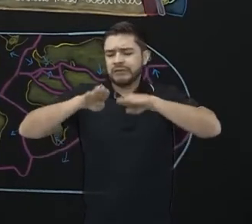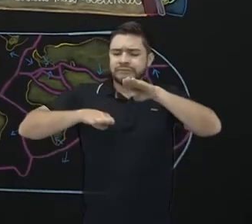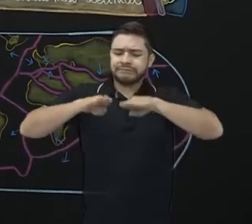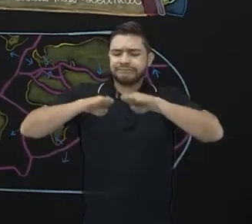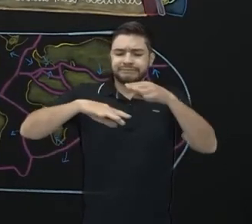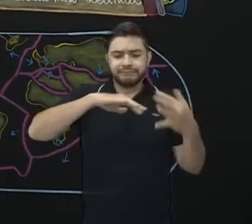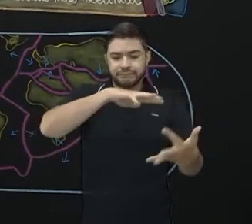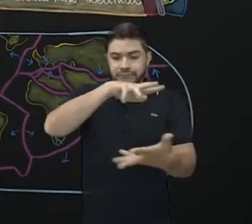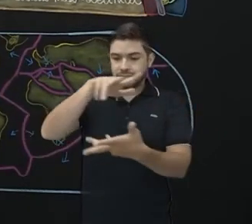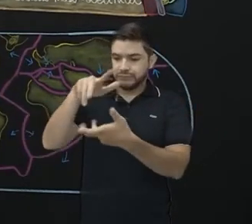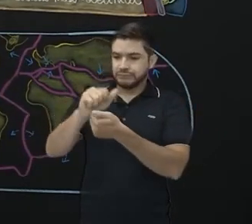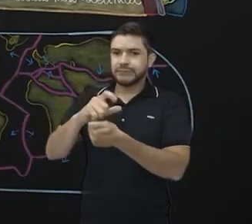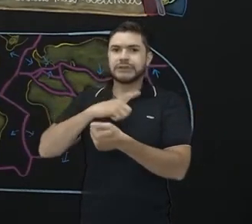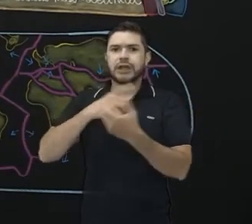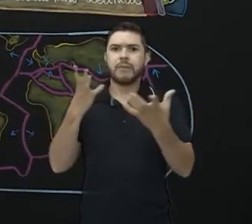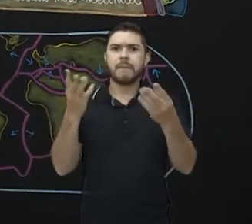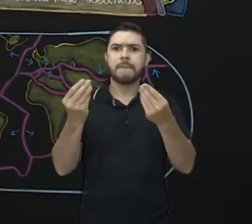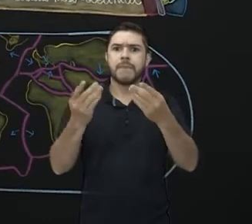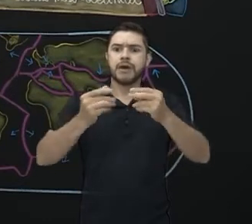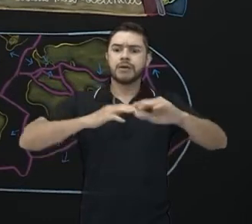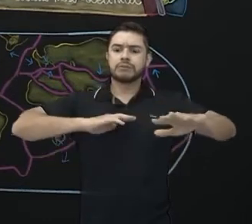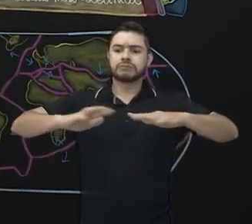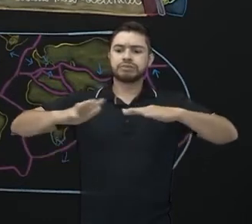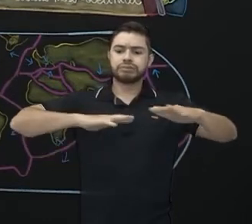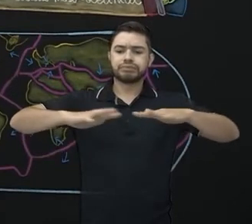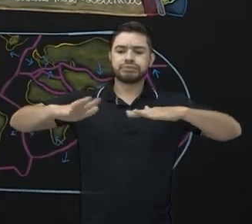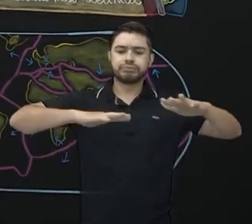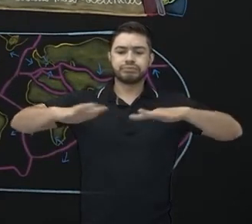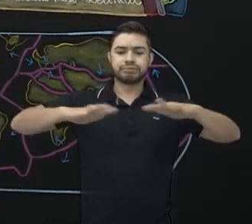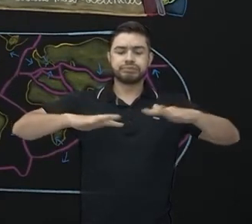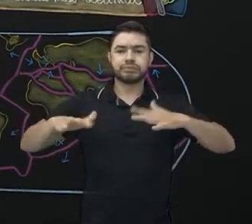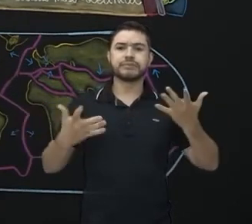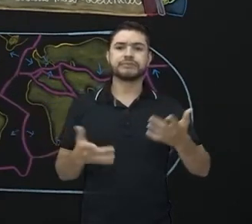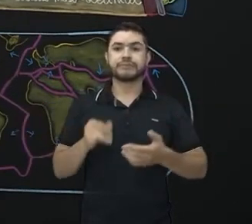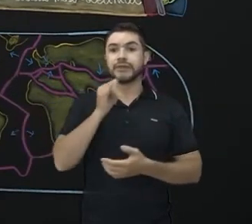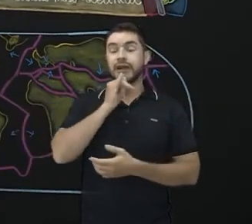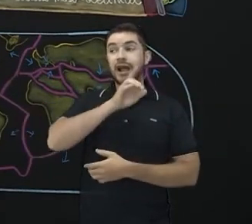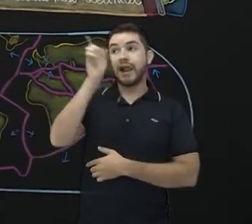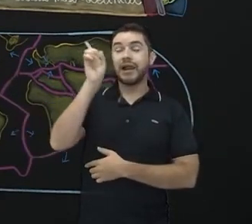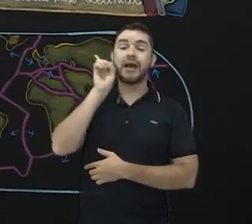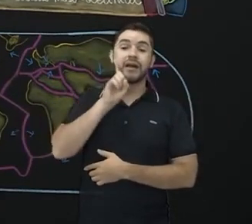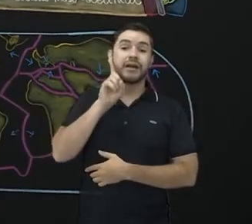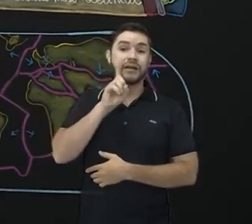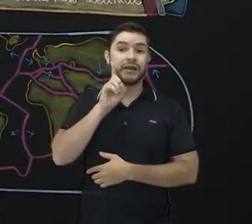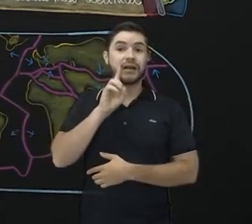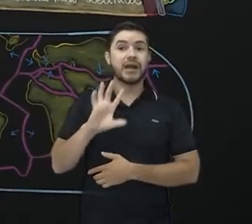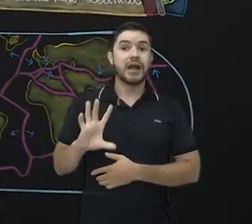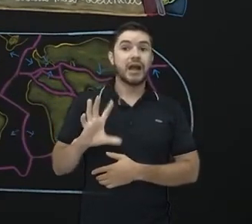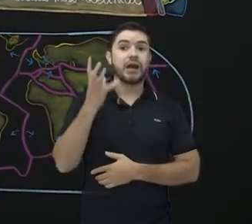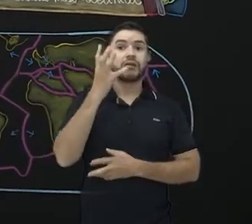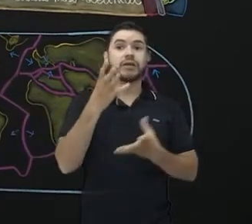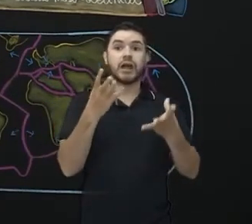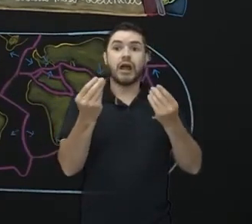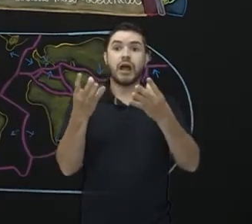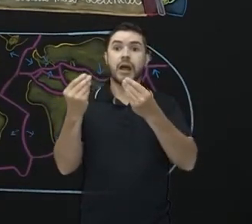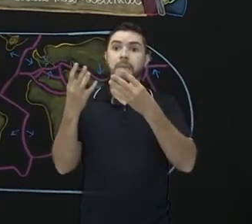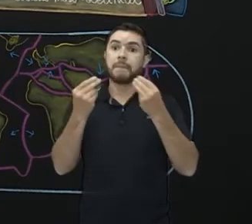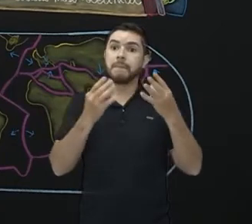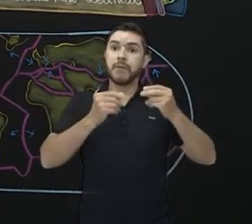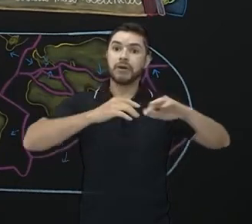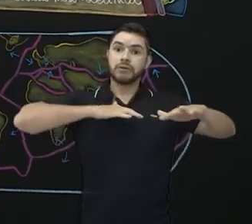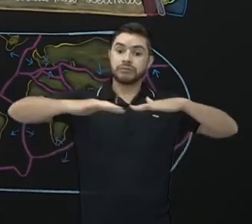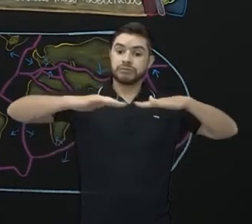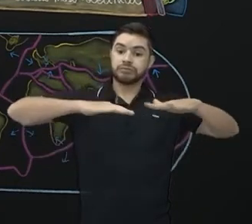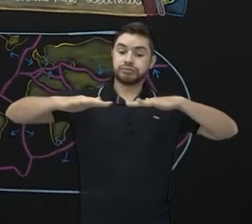no planeta, de instabilidade de muitos terremotos, como é o caso da região de Las Vegas, nos Estados Unidos, onde está acontecendo um movimento de